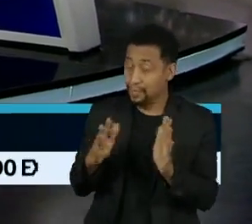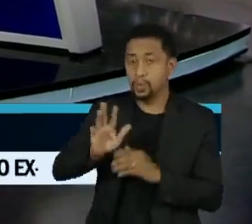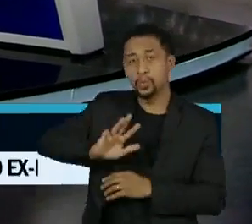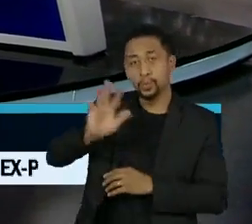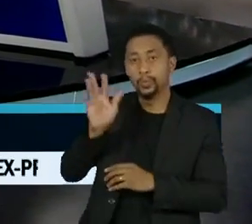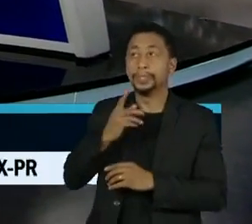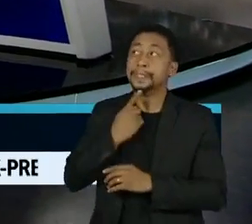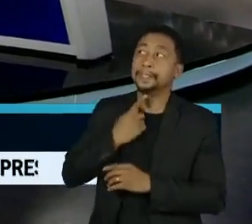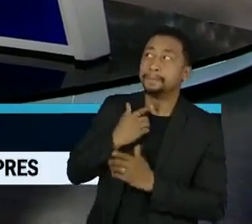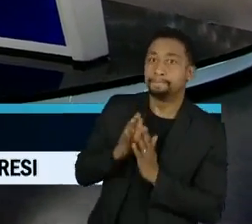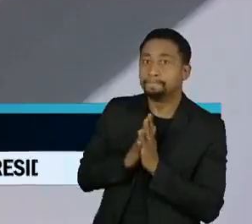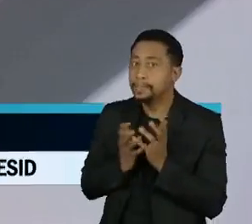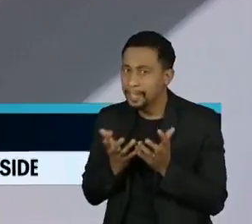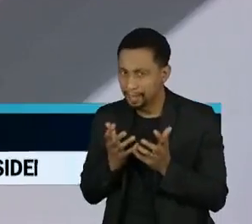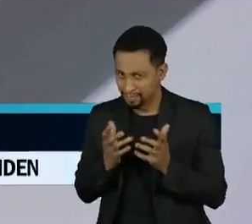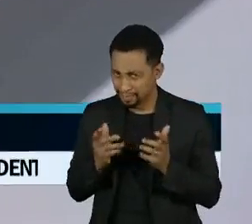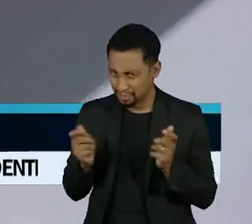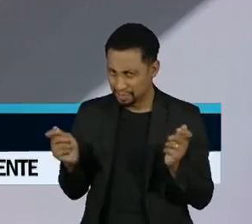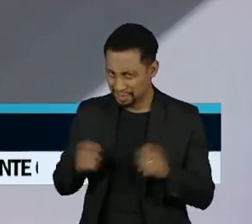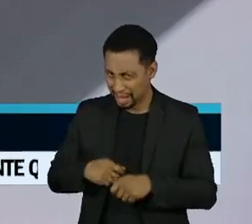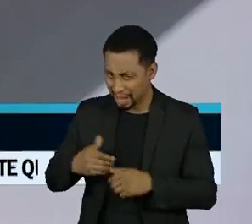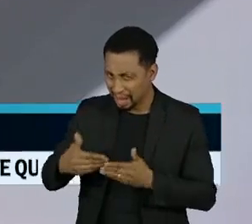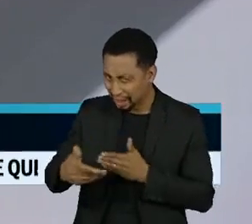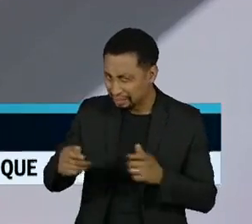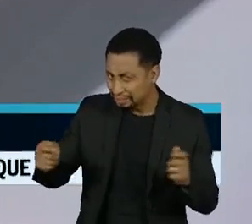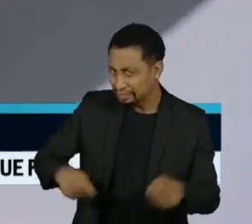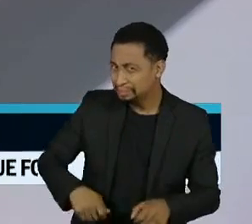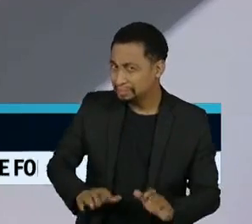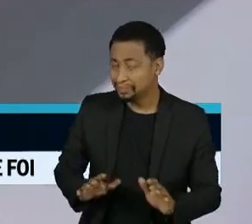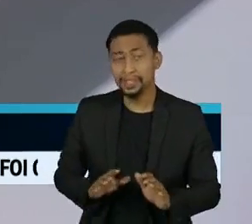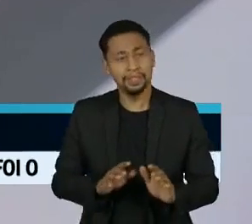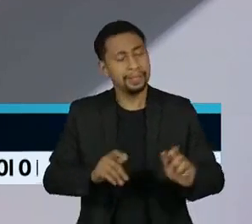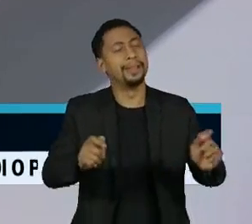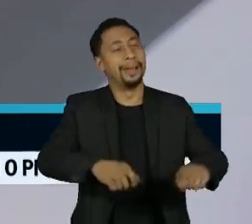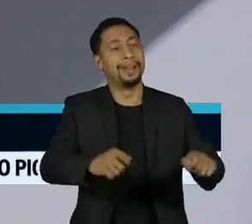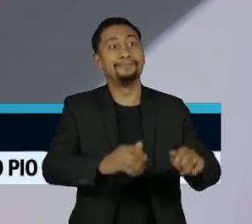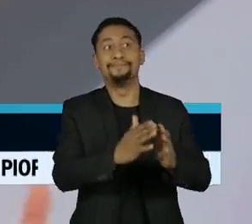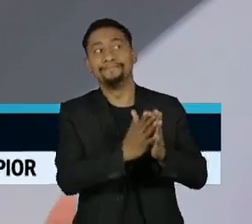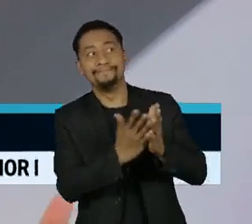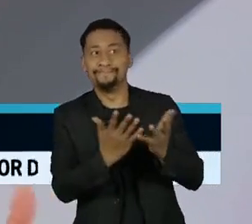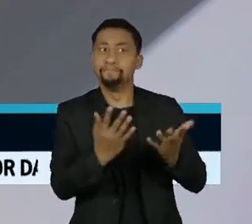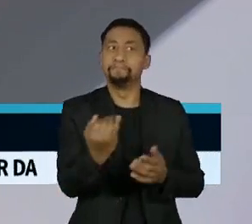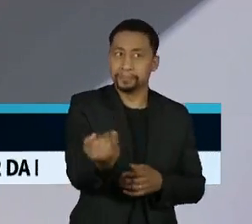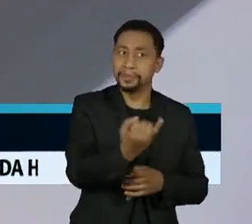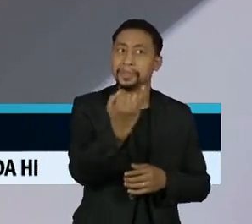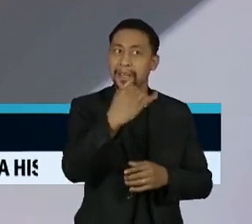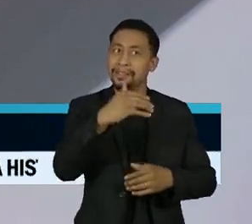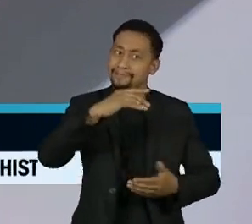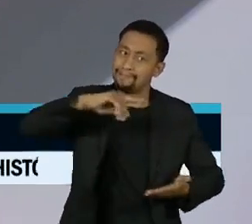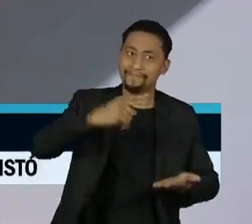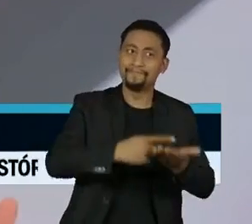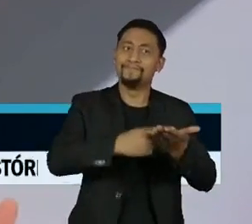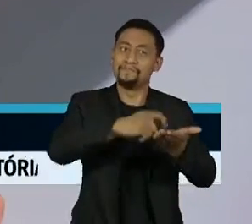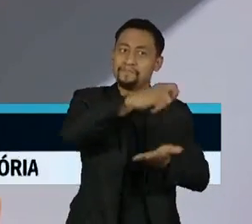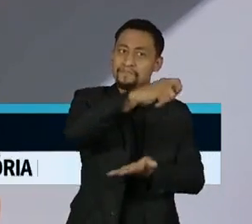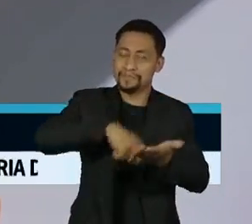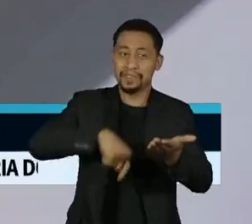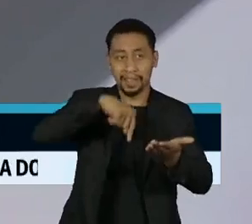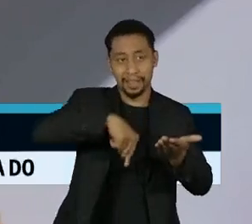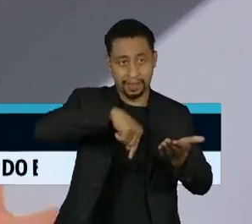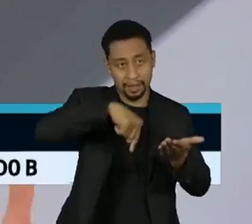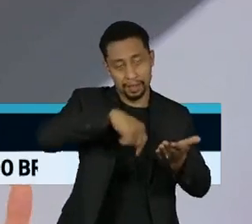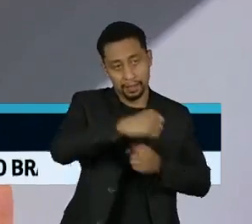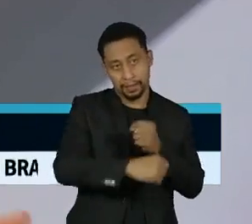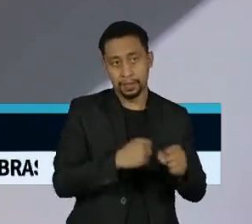desejo. Dá tempo? Acredito que sim. E é fundamental que aprova este ano. Isso vai movimentar não só as discussões econômicas